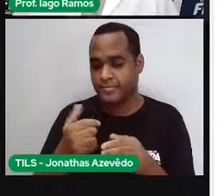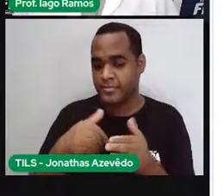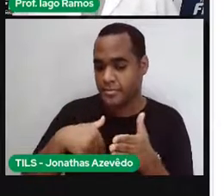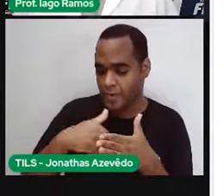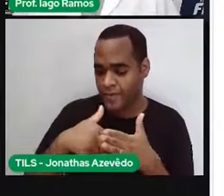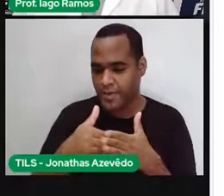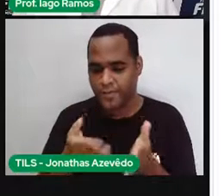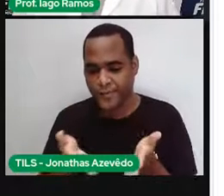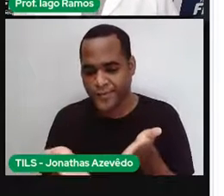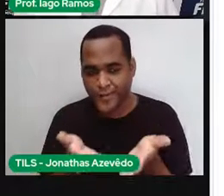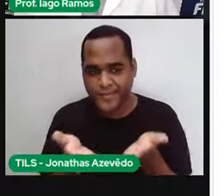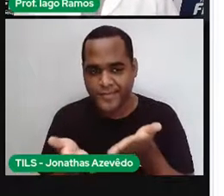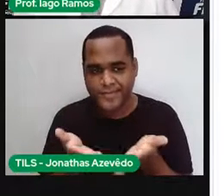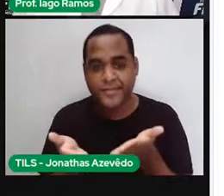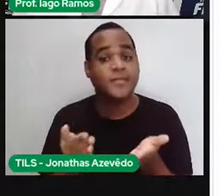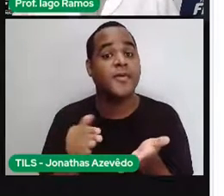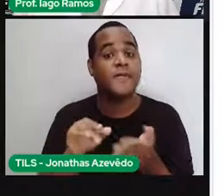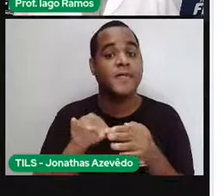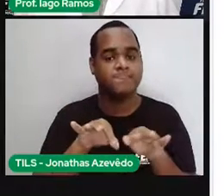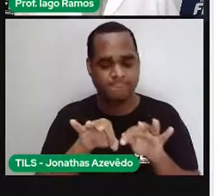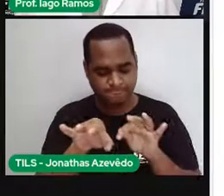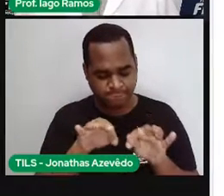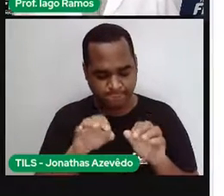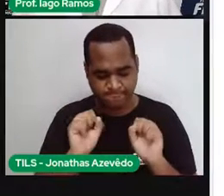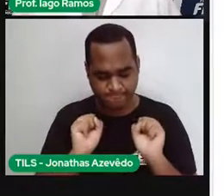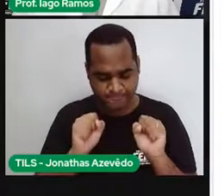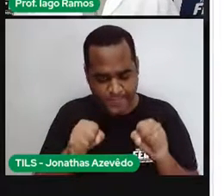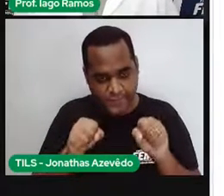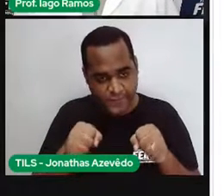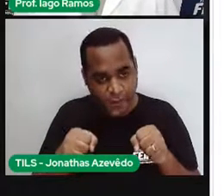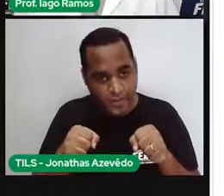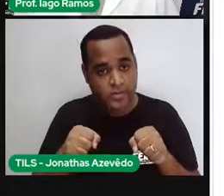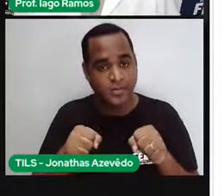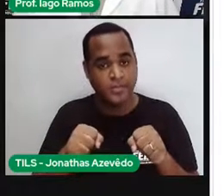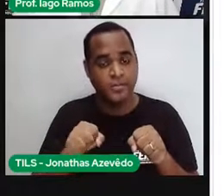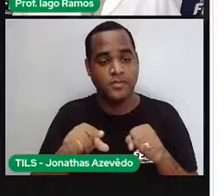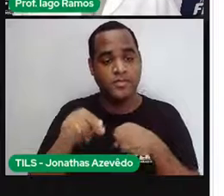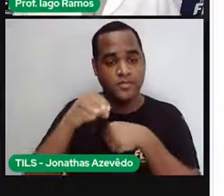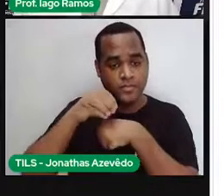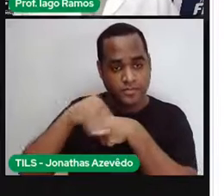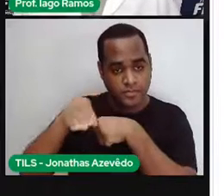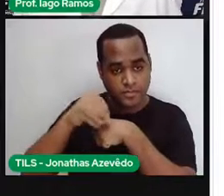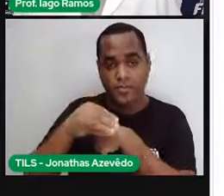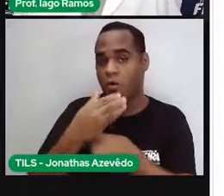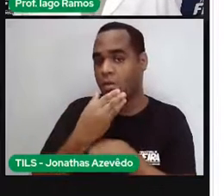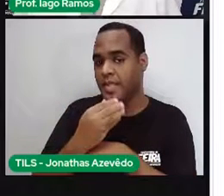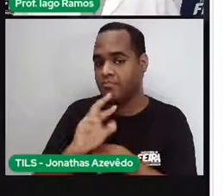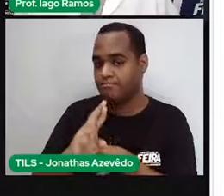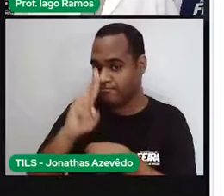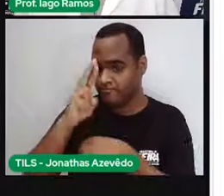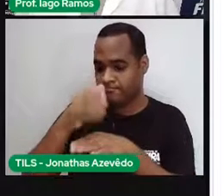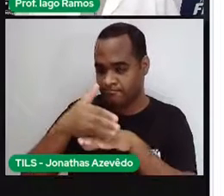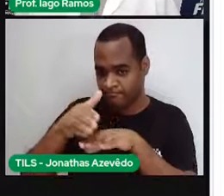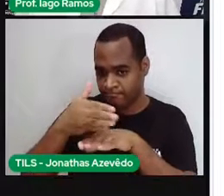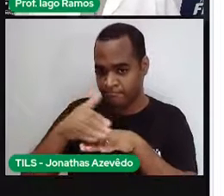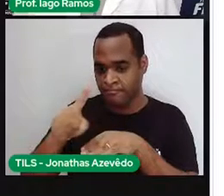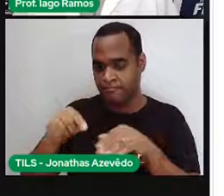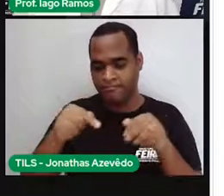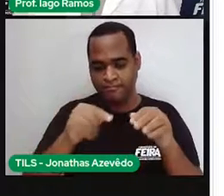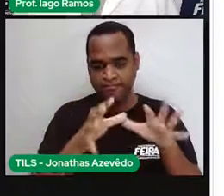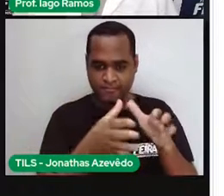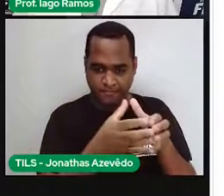que em um treinamento de resistência física, seguindo as orientações do treinador do time que você joga,